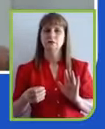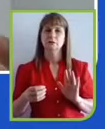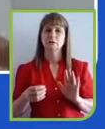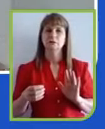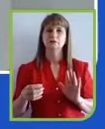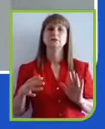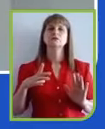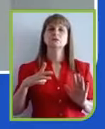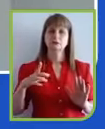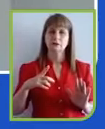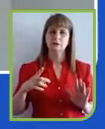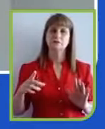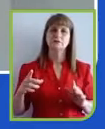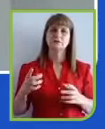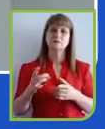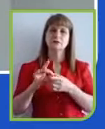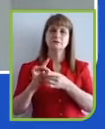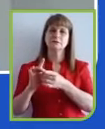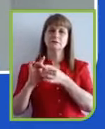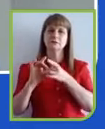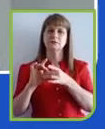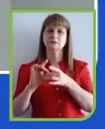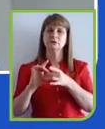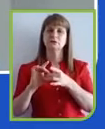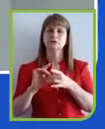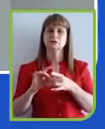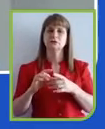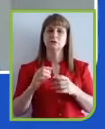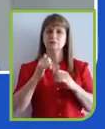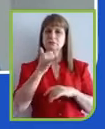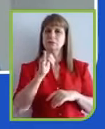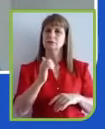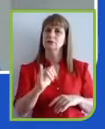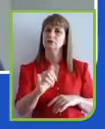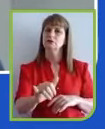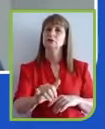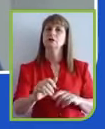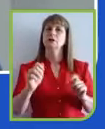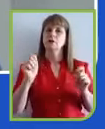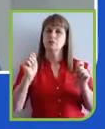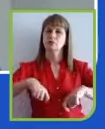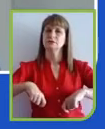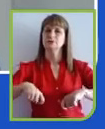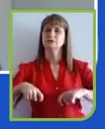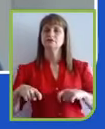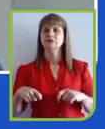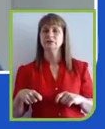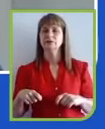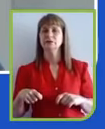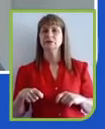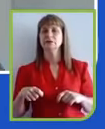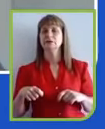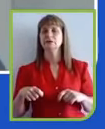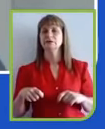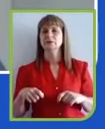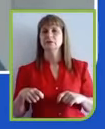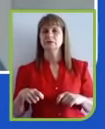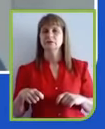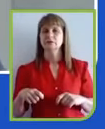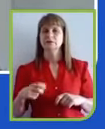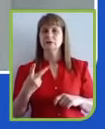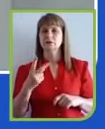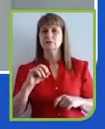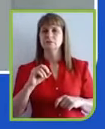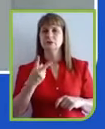deixa claro o que você quer. Então, quando definimos lá em 2009 e revisamos em 2013 nossas metas para 2020, acho que foi um belíssimo